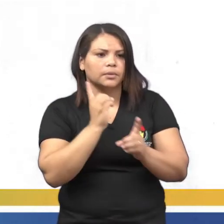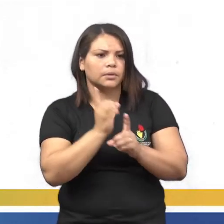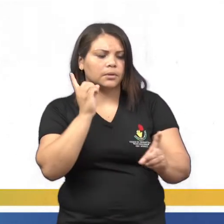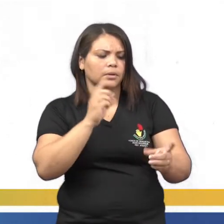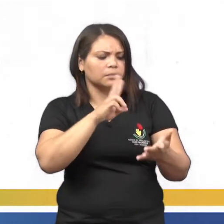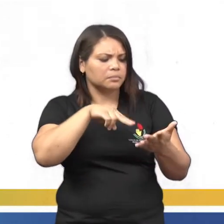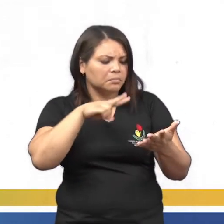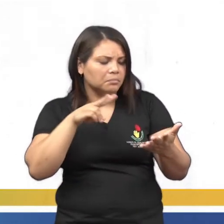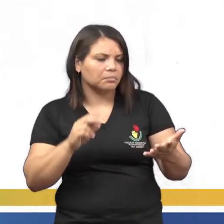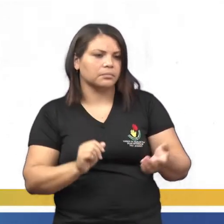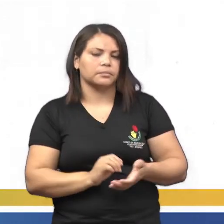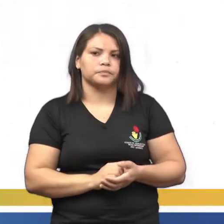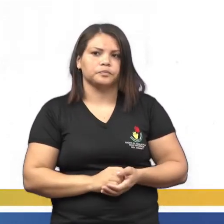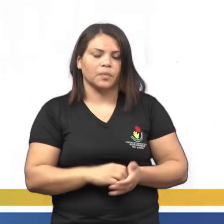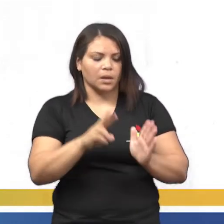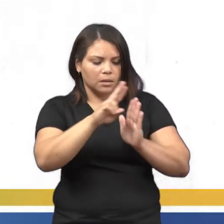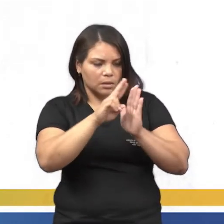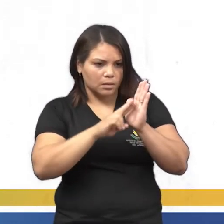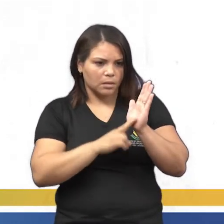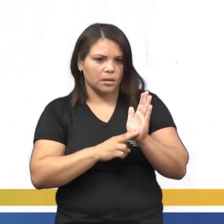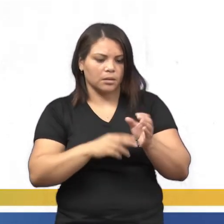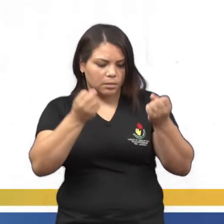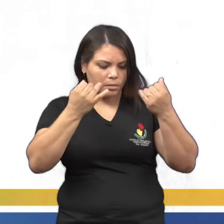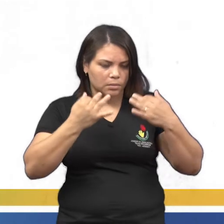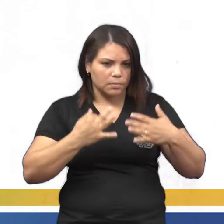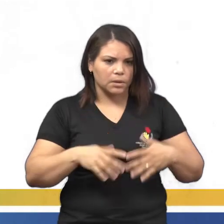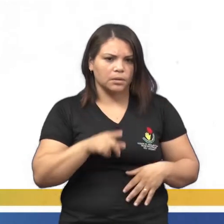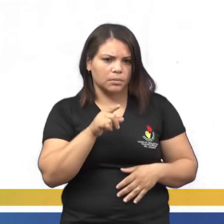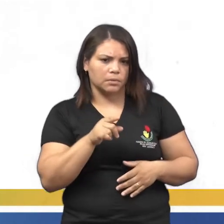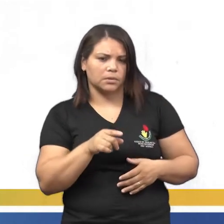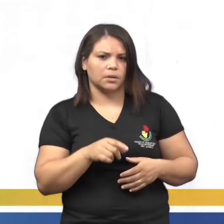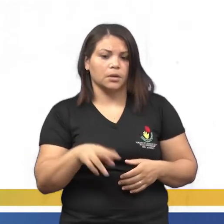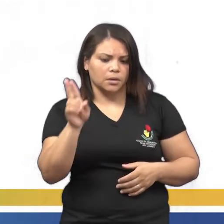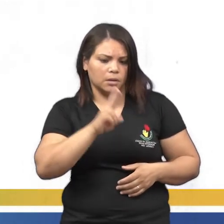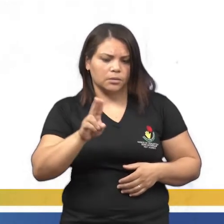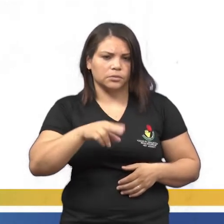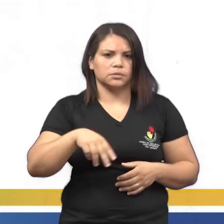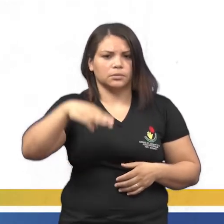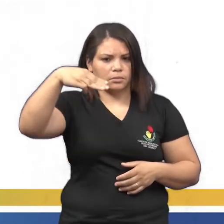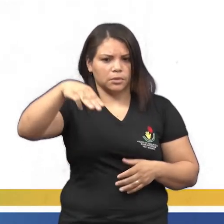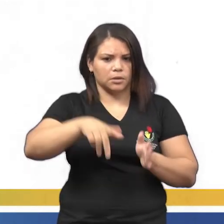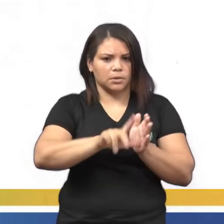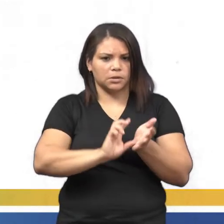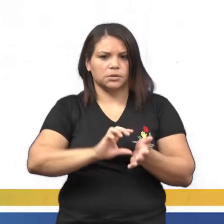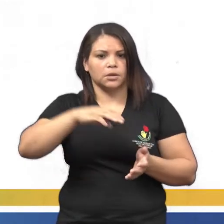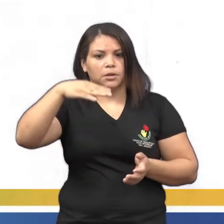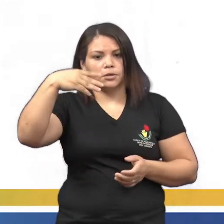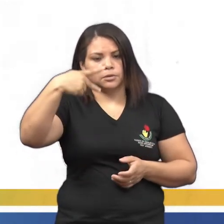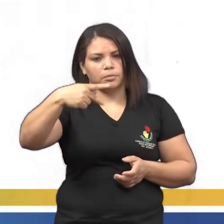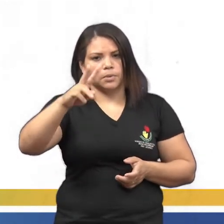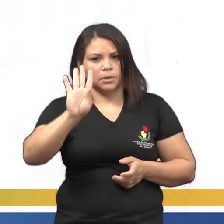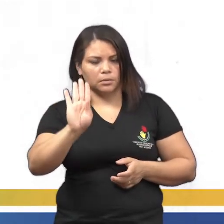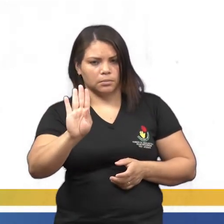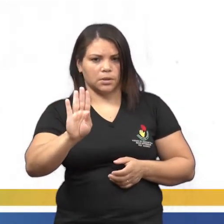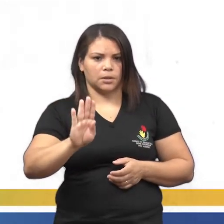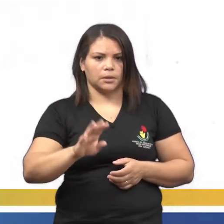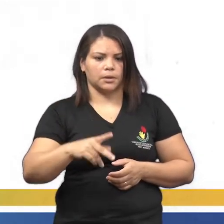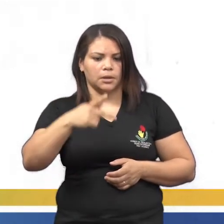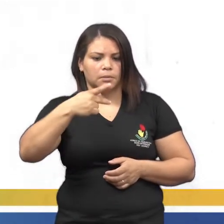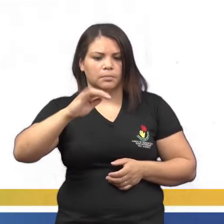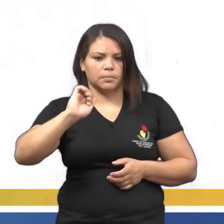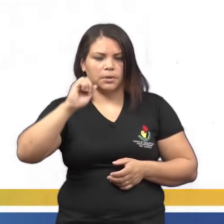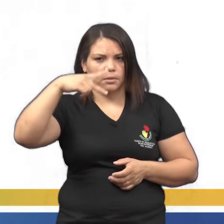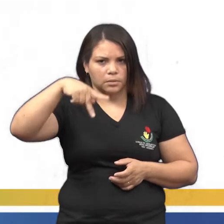palavras que tem essa regra aí que eu tô falando pra vocês, tá? Que é o uso do M antes do P e do B. Vamos iniciar aqui.